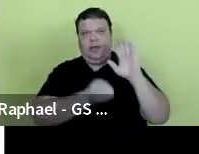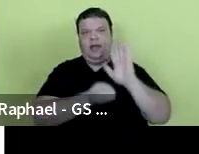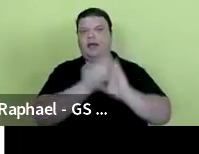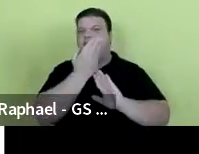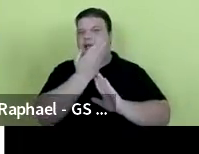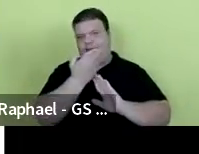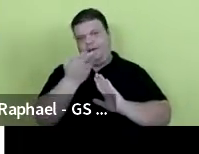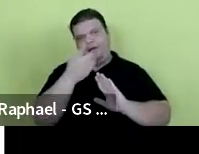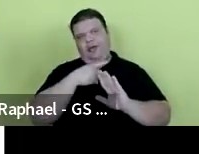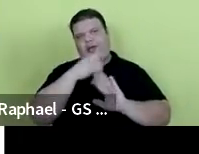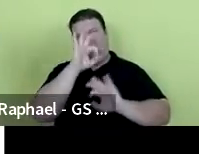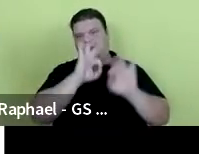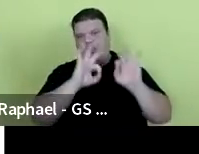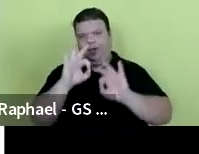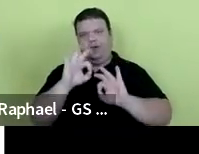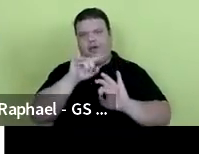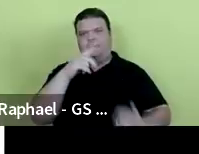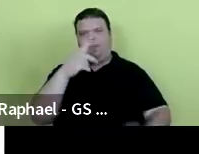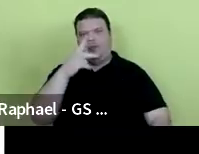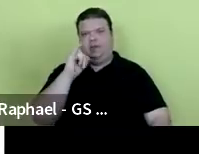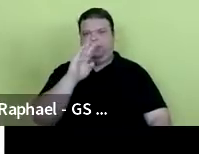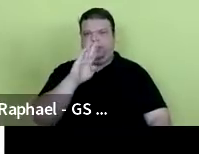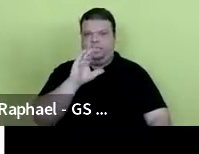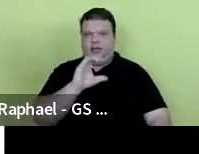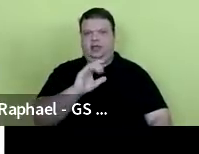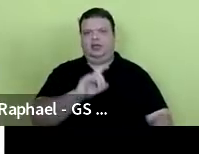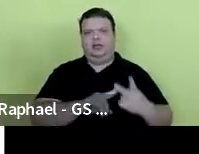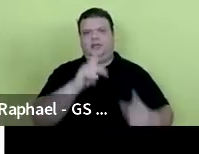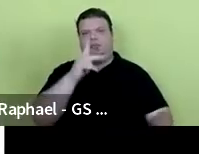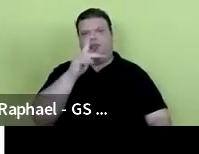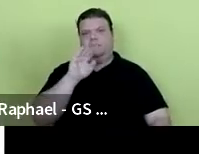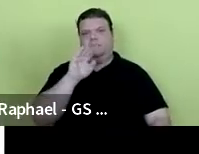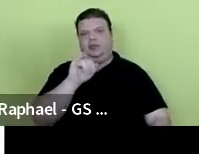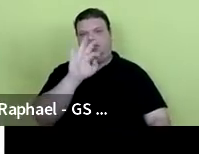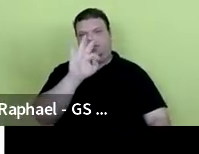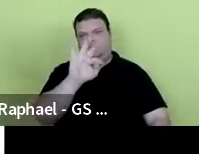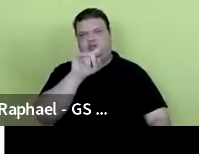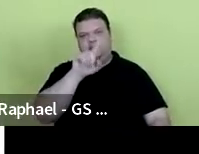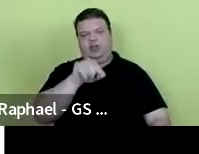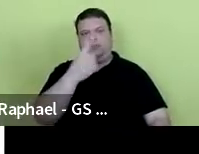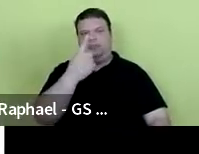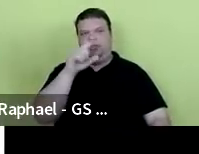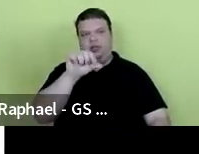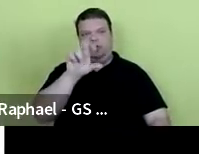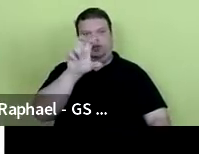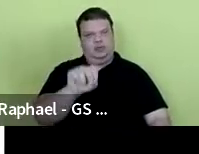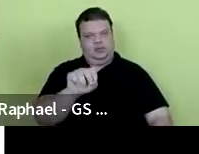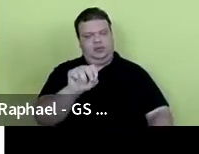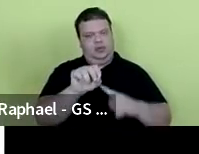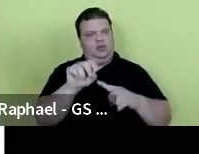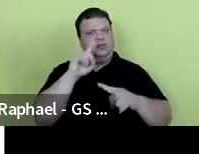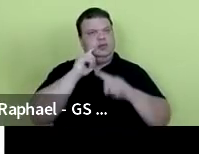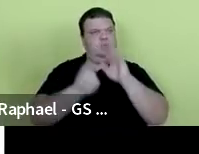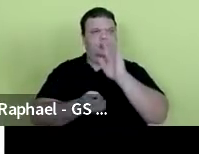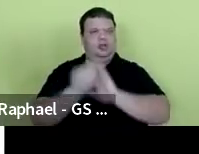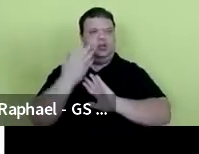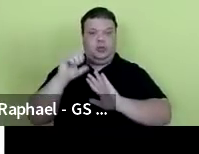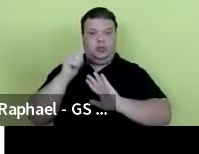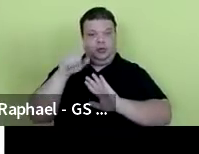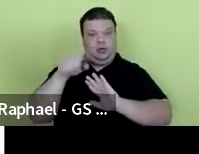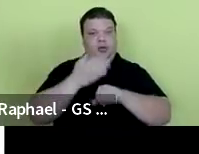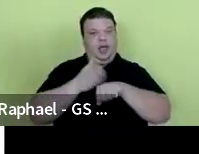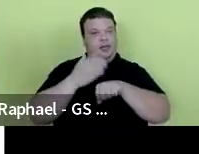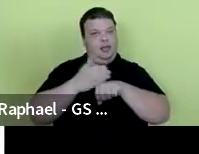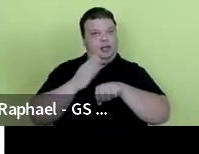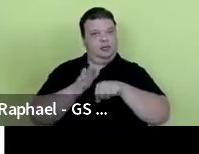do programa, do PIBIC e do PIBIT. Em 1950, ocorreu a criação dos primeiros estágios,